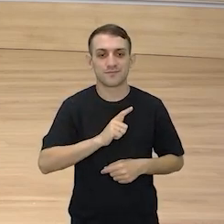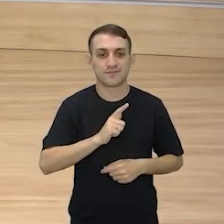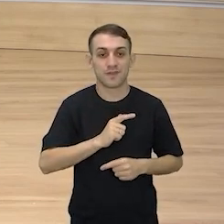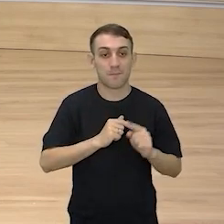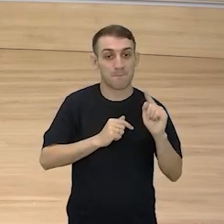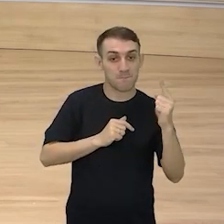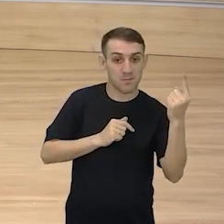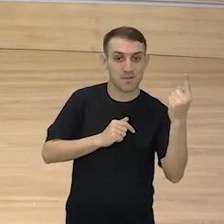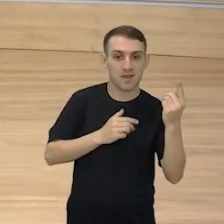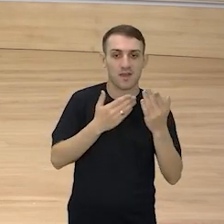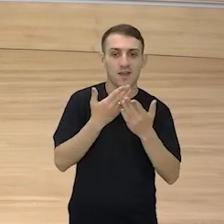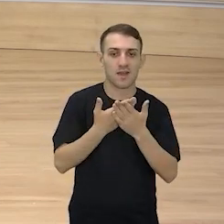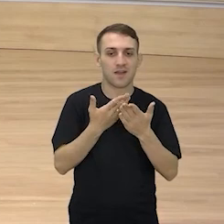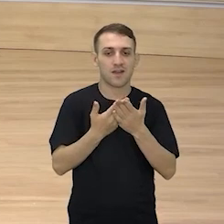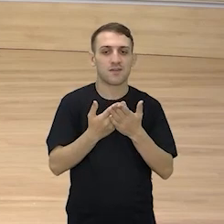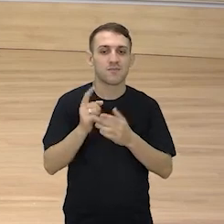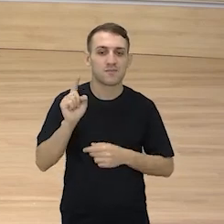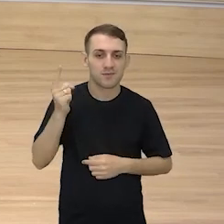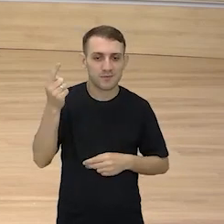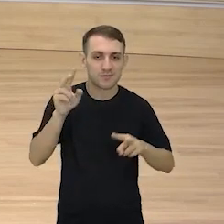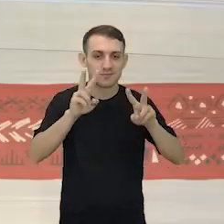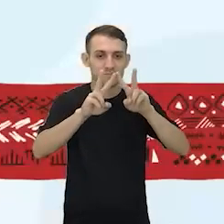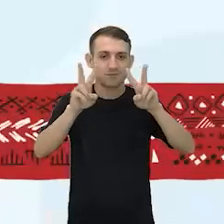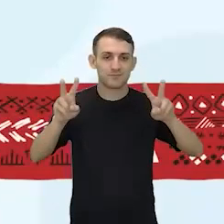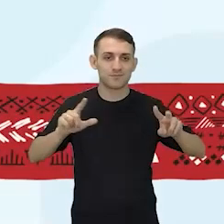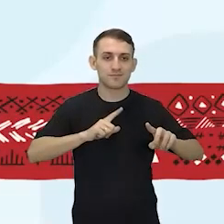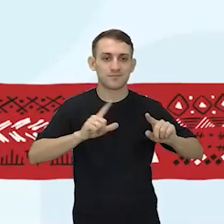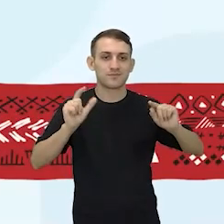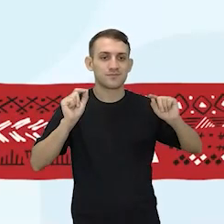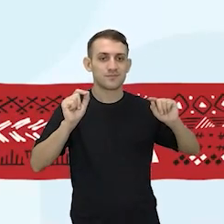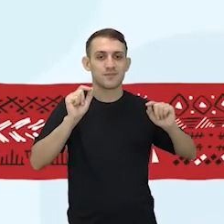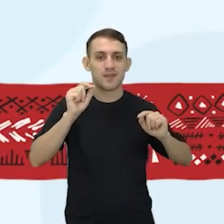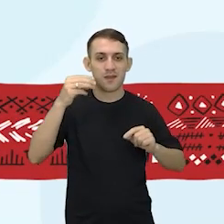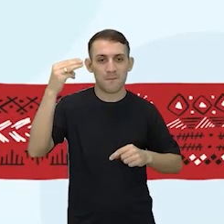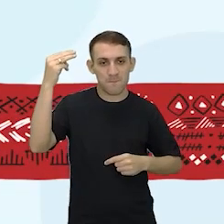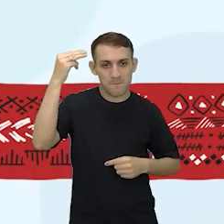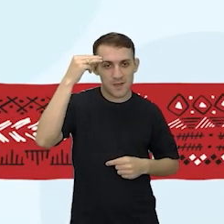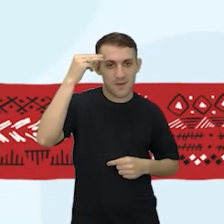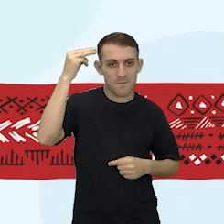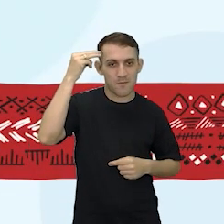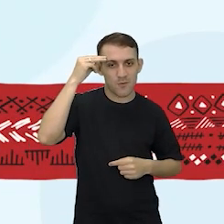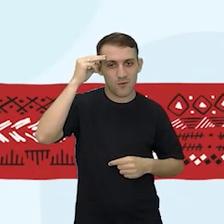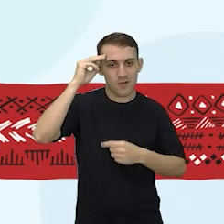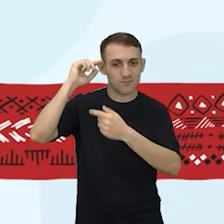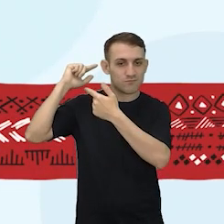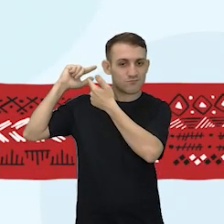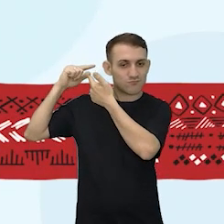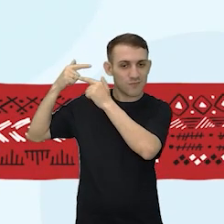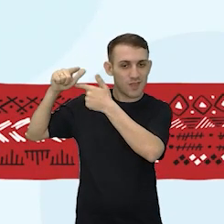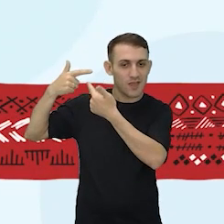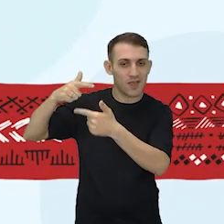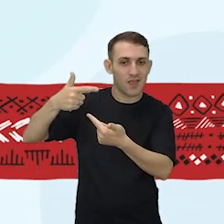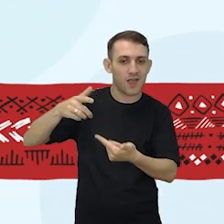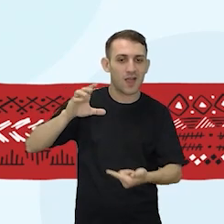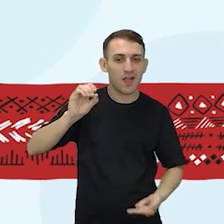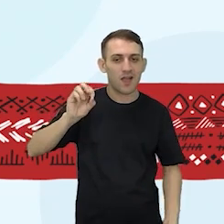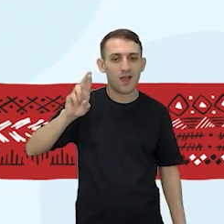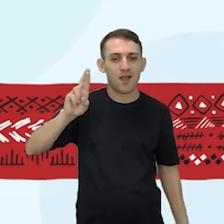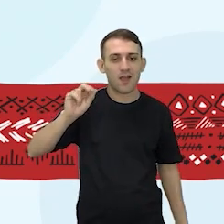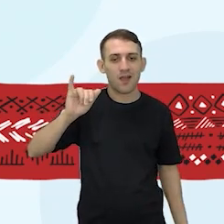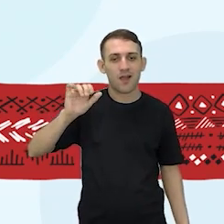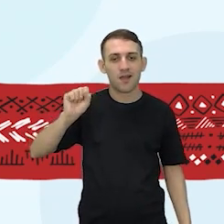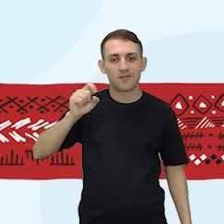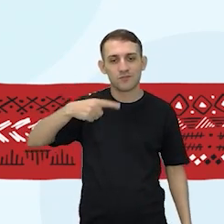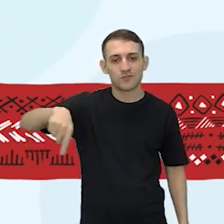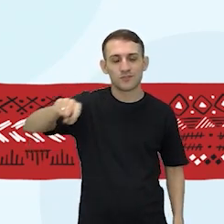Primeira aula, primeiro tema do Solapbook, Memórias e Tradições Orais. É isso que vocês iam